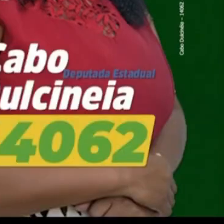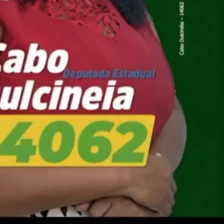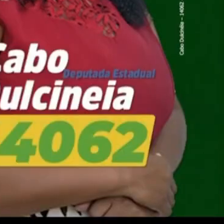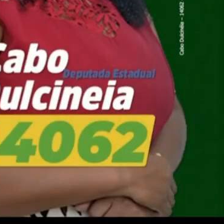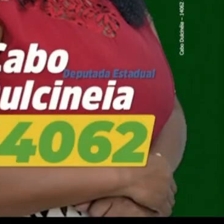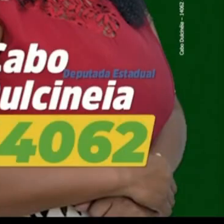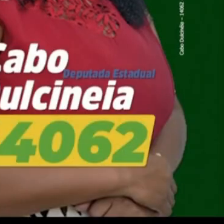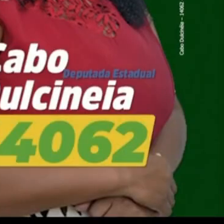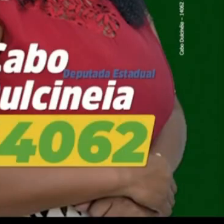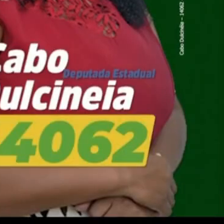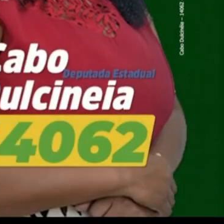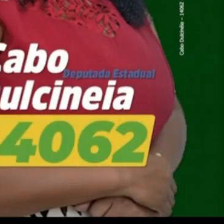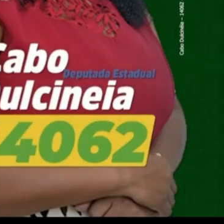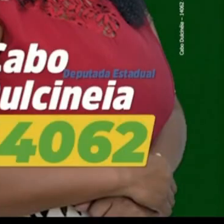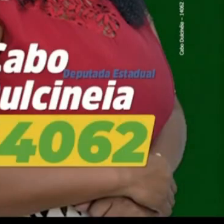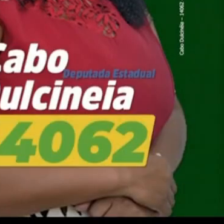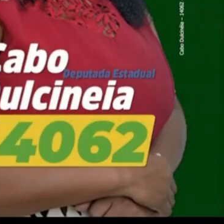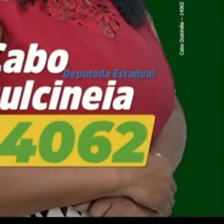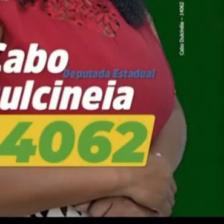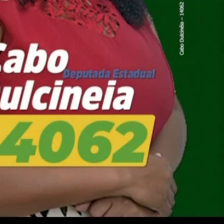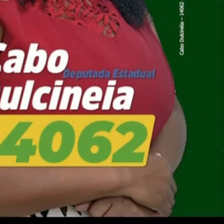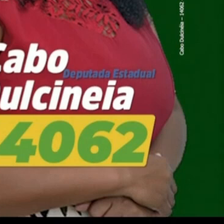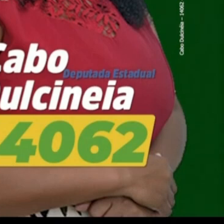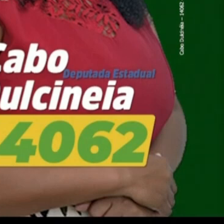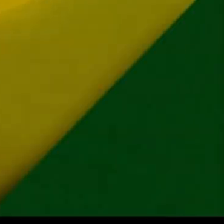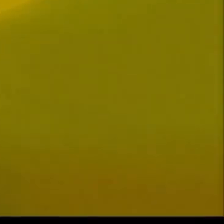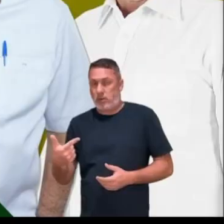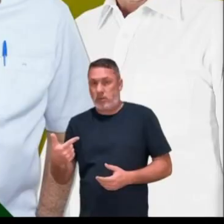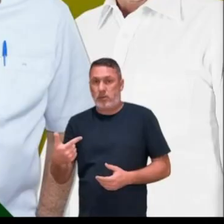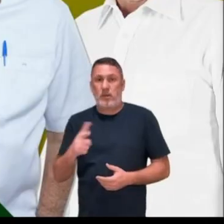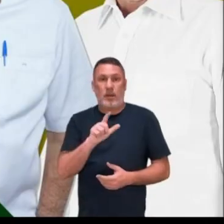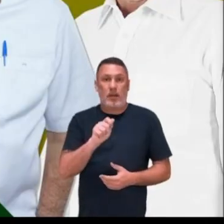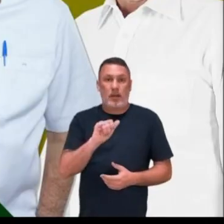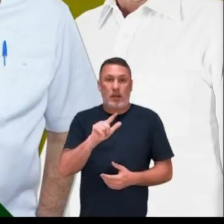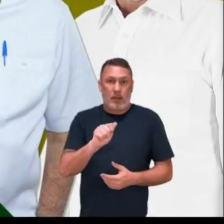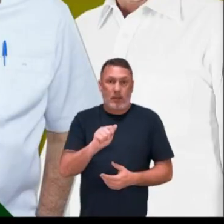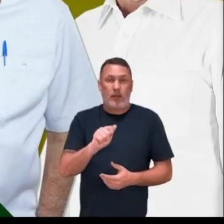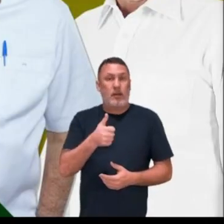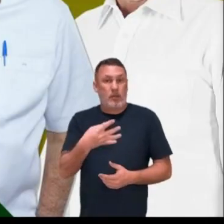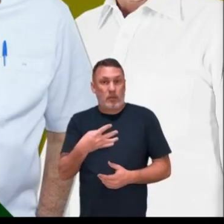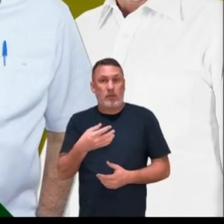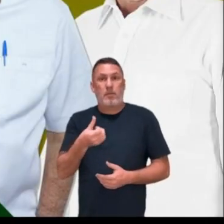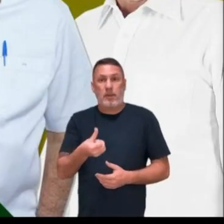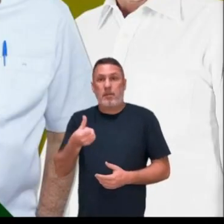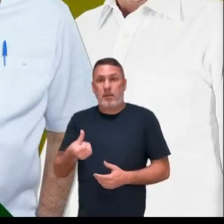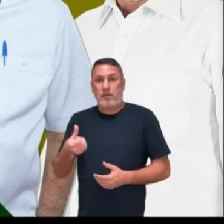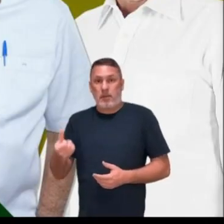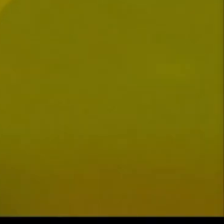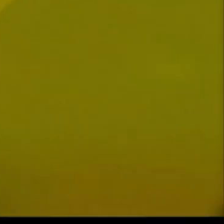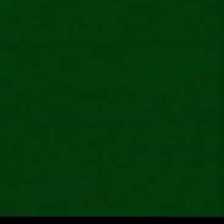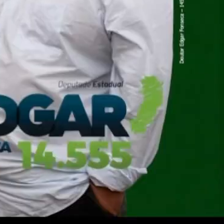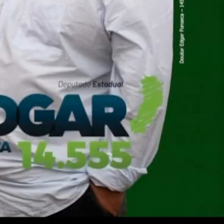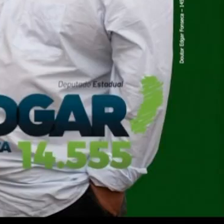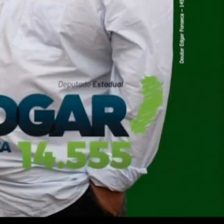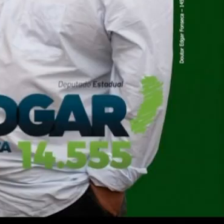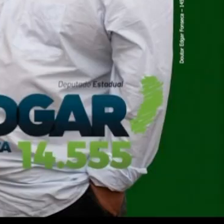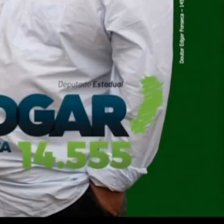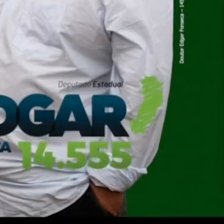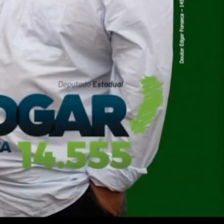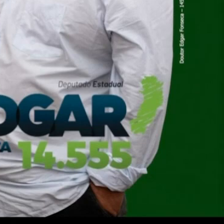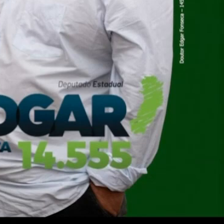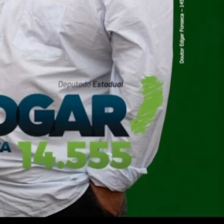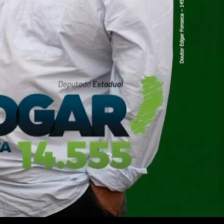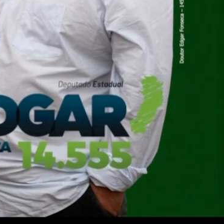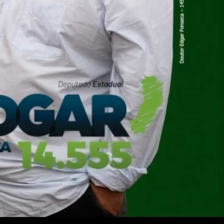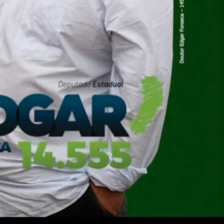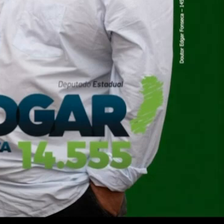Cabo Dulcinea, 14062. Laila Zanetti, 14666. Doutor Edgar